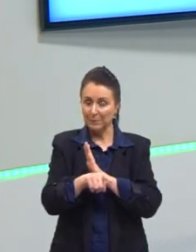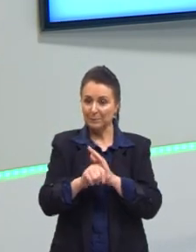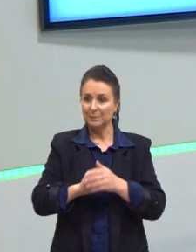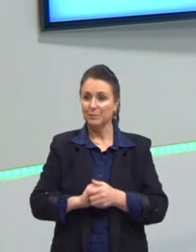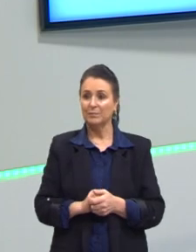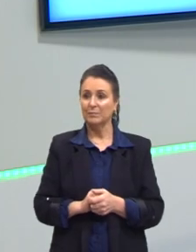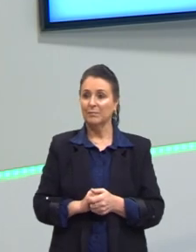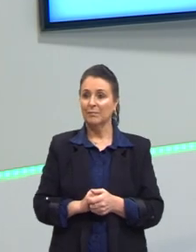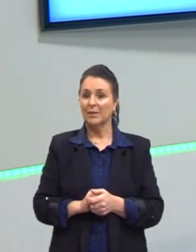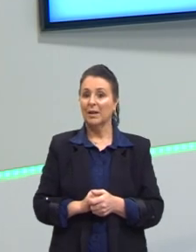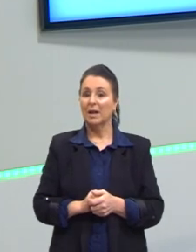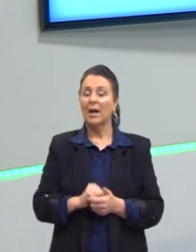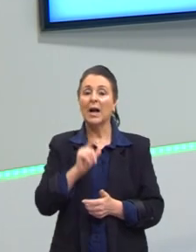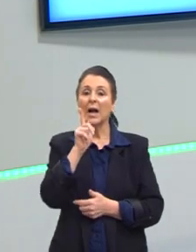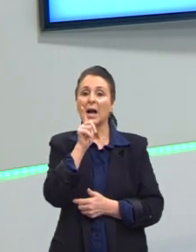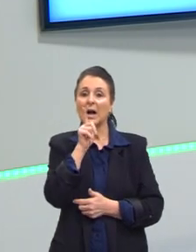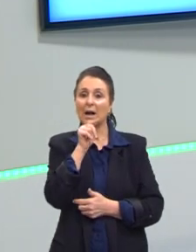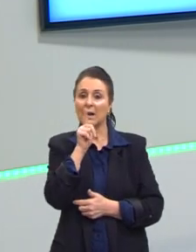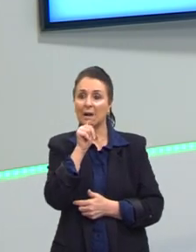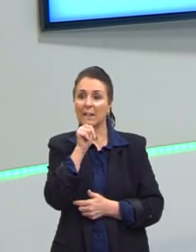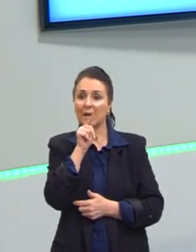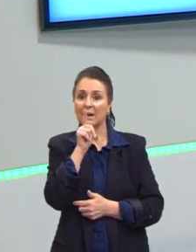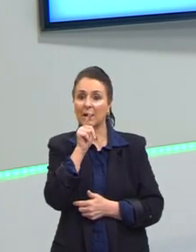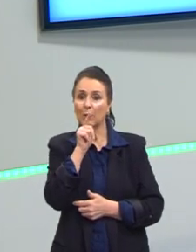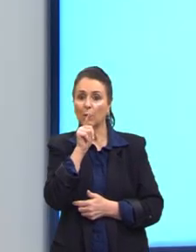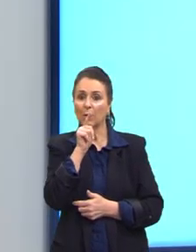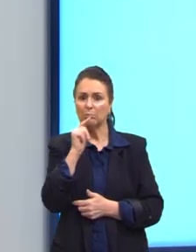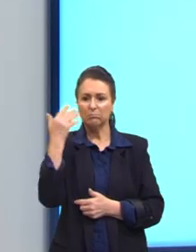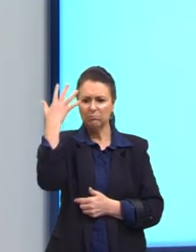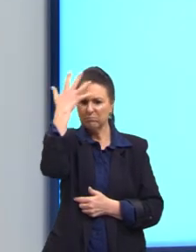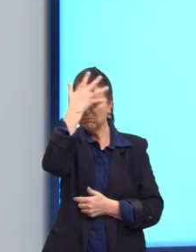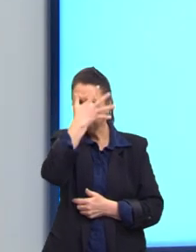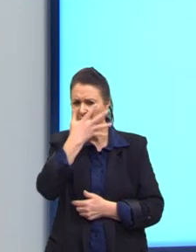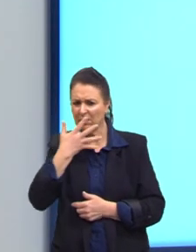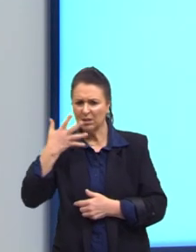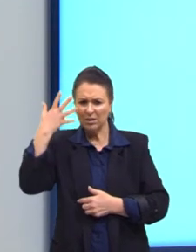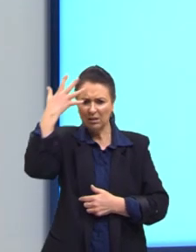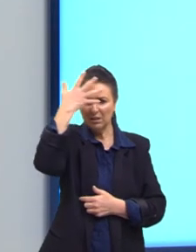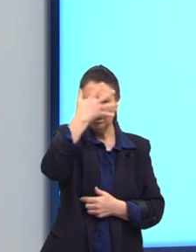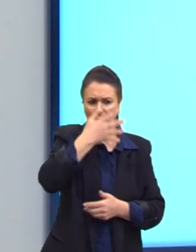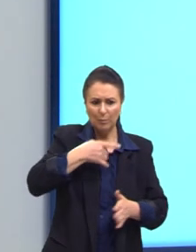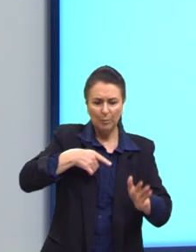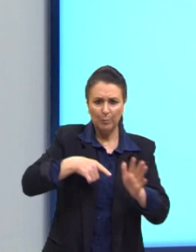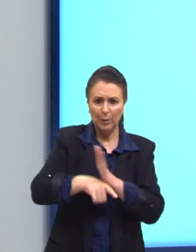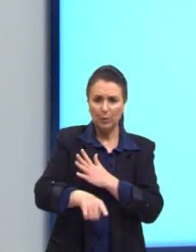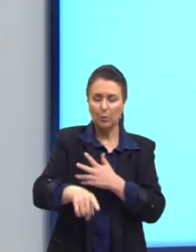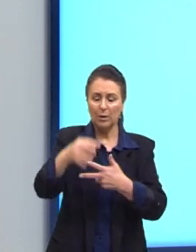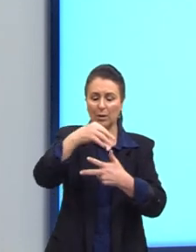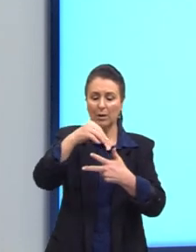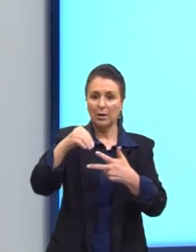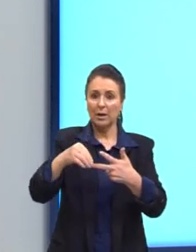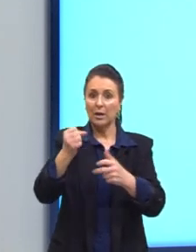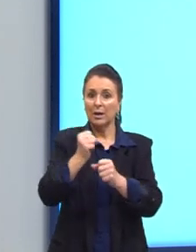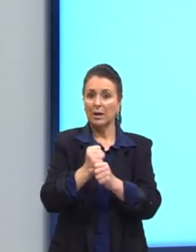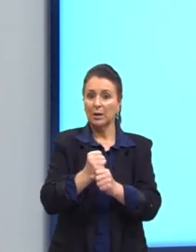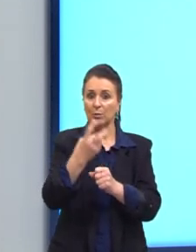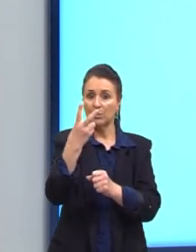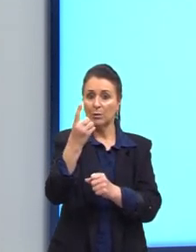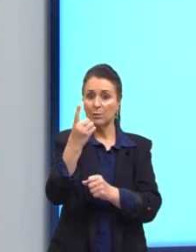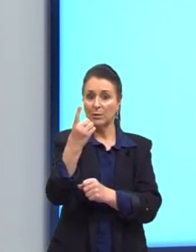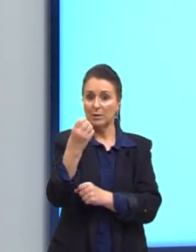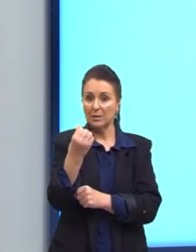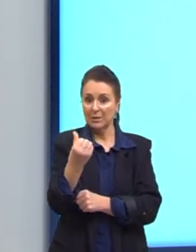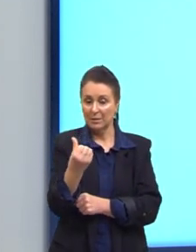fala sobre a água invisível. Ela é uma questão do Enem de 2016. A gente